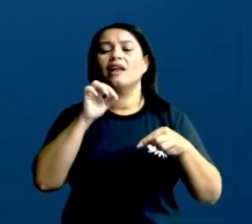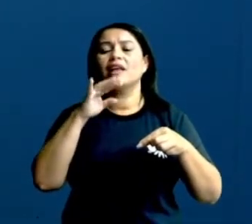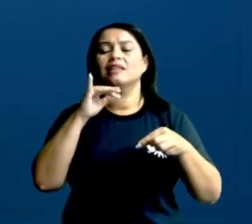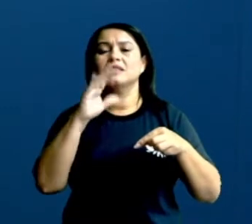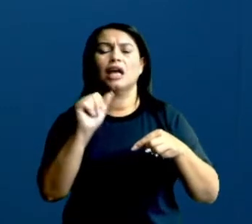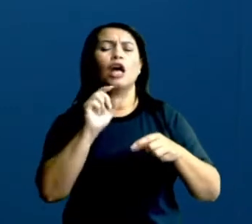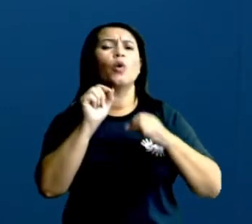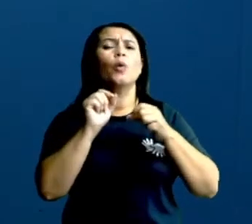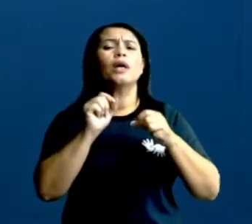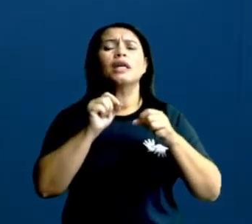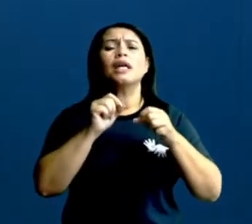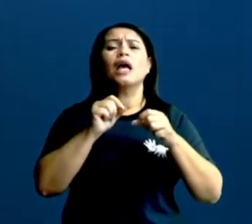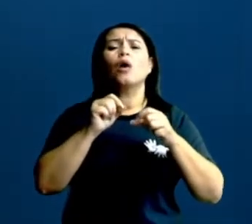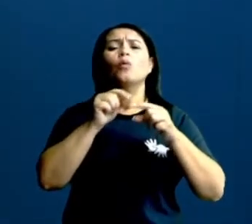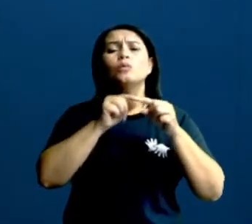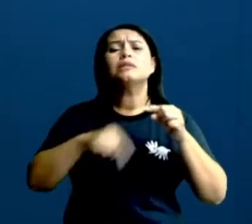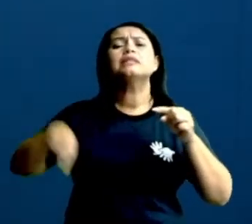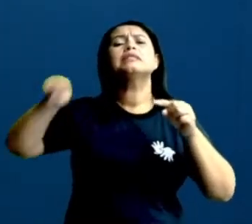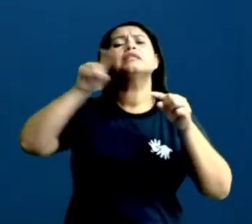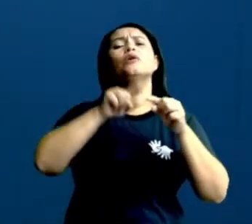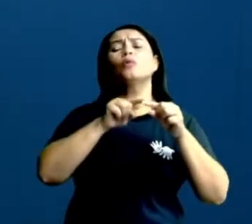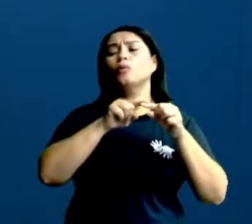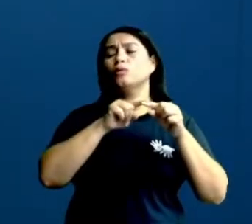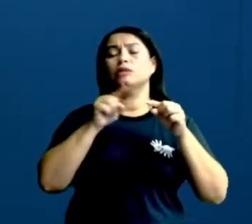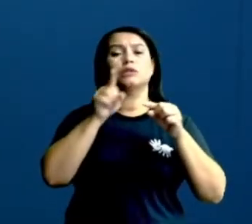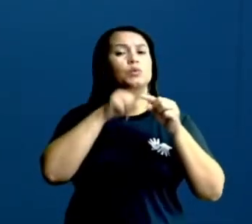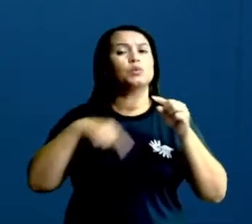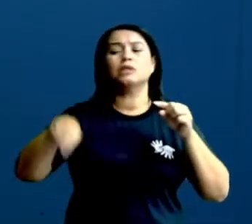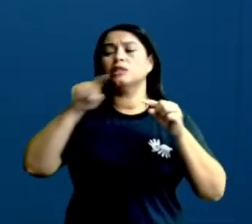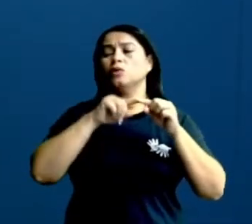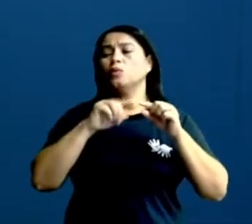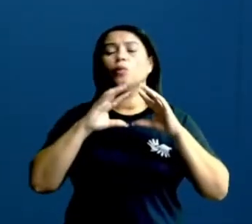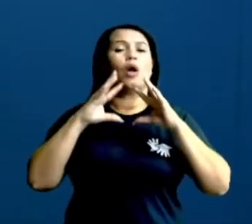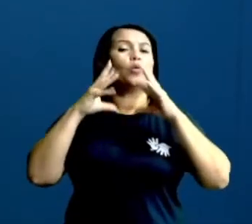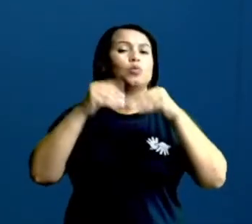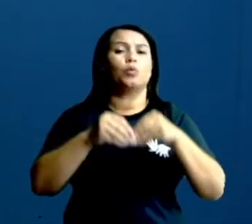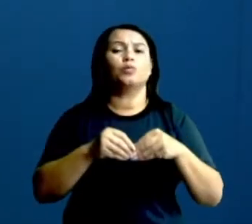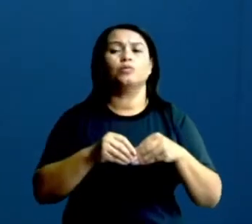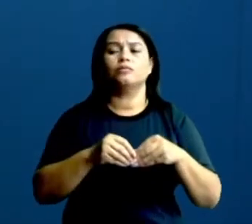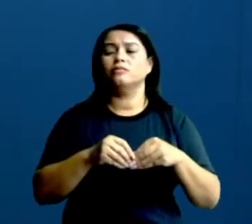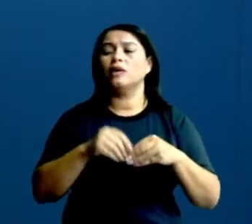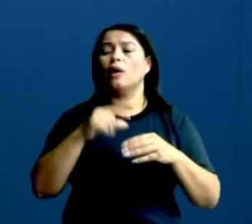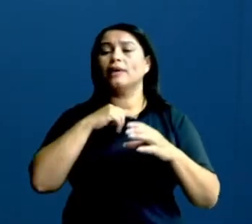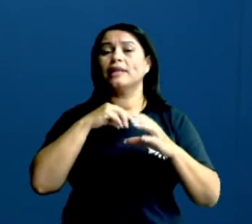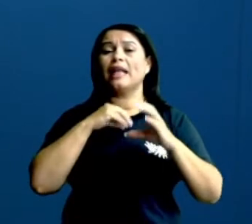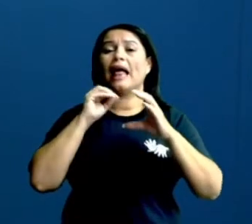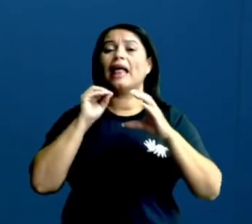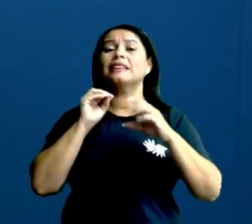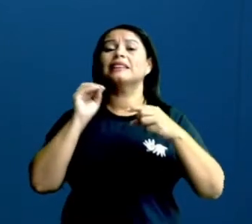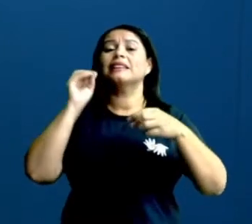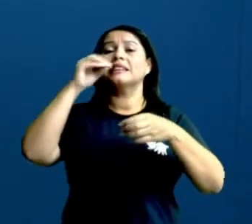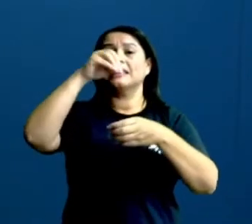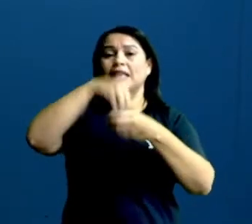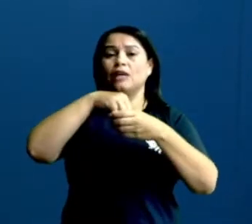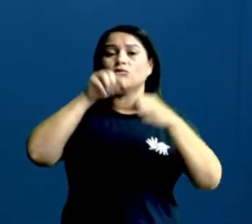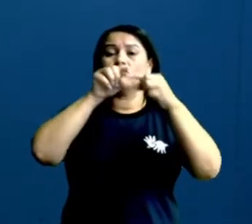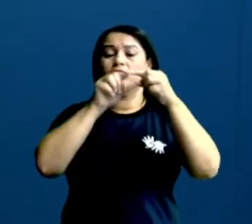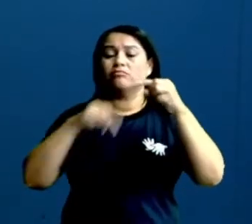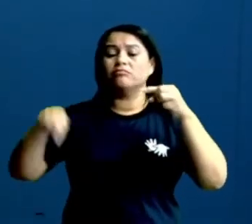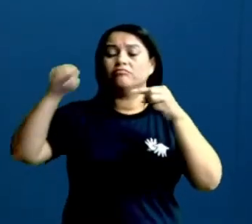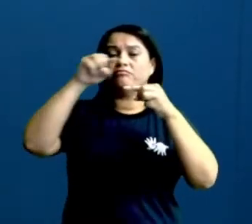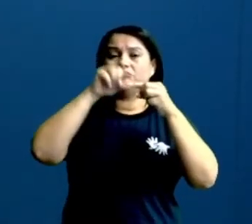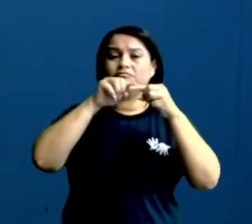é o círculo? O círculo é o todo, o que está aqui, ó. O círculo é o que está dentro da minha circunferência, tá certo?